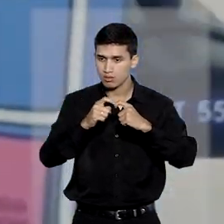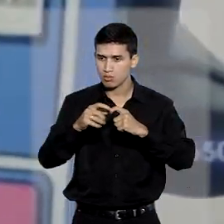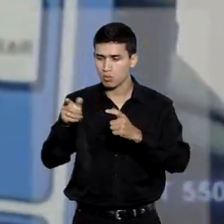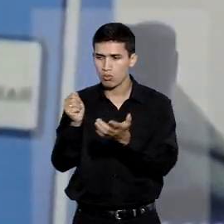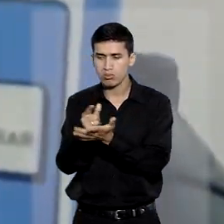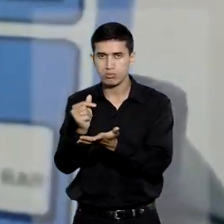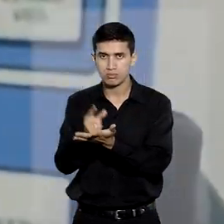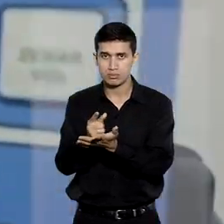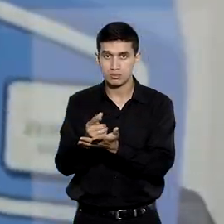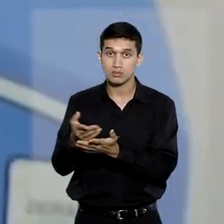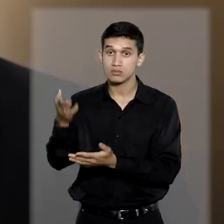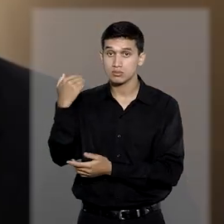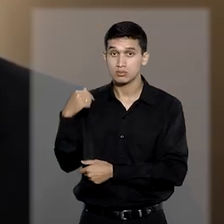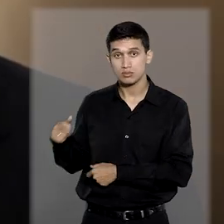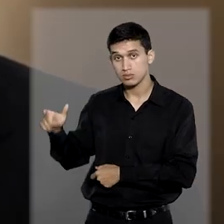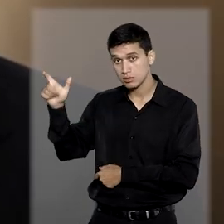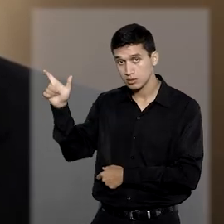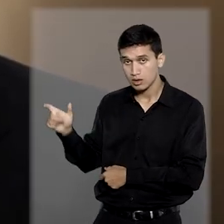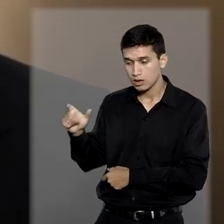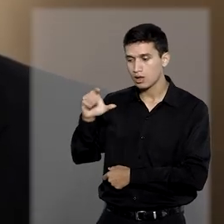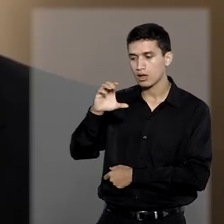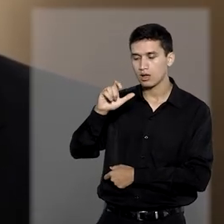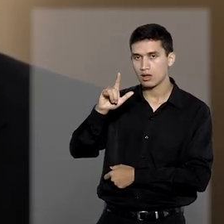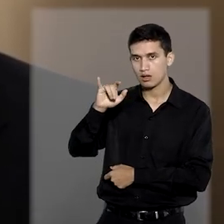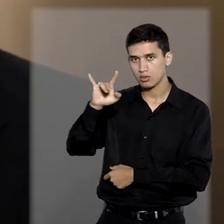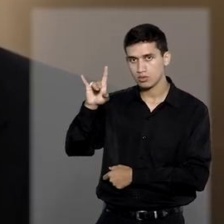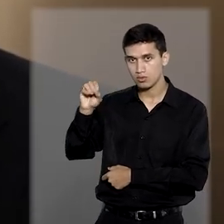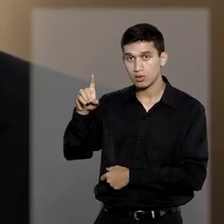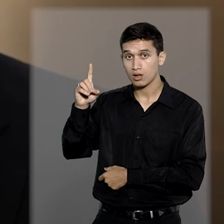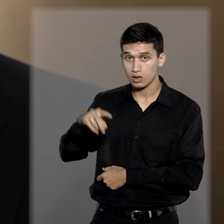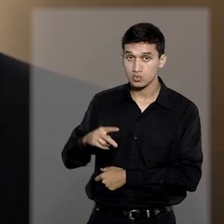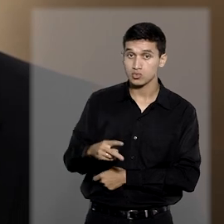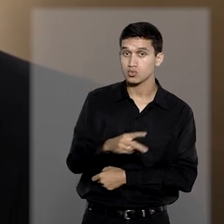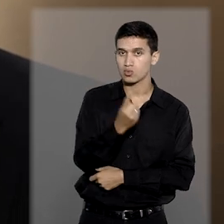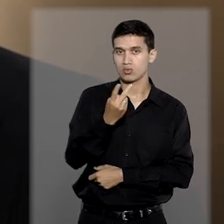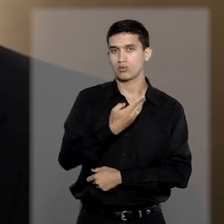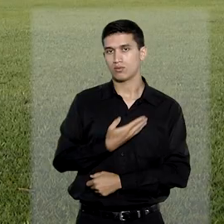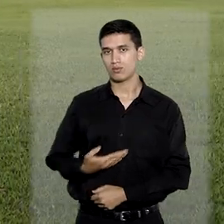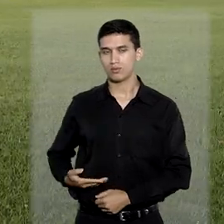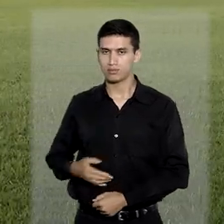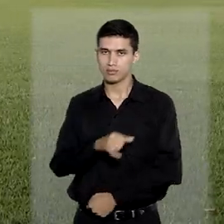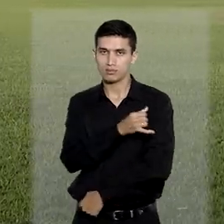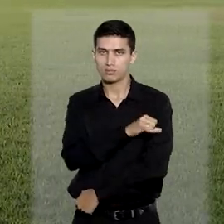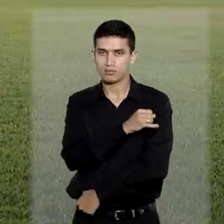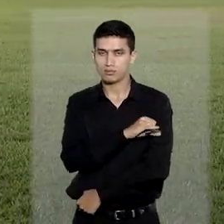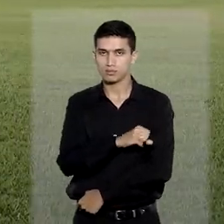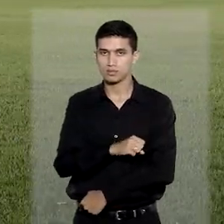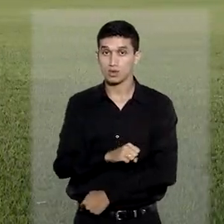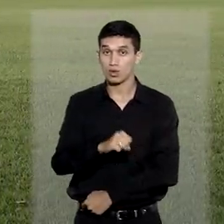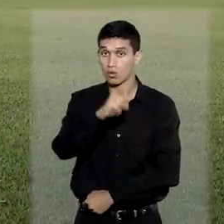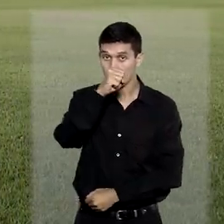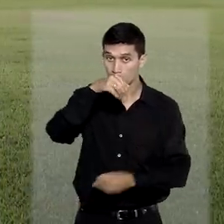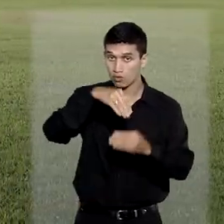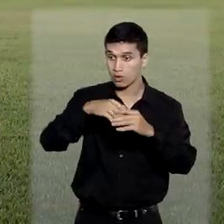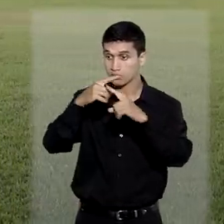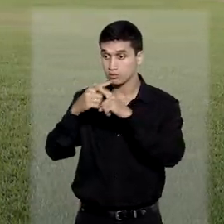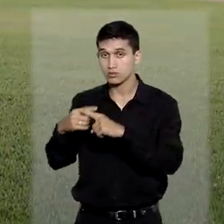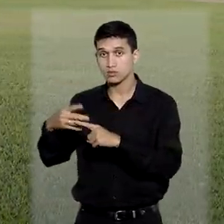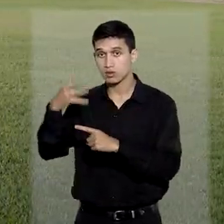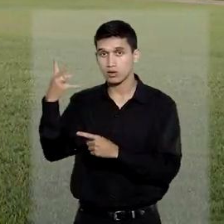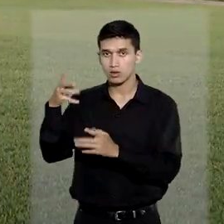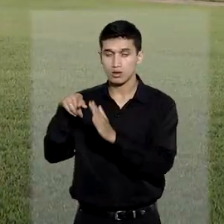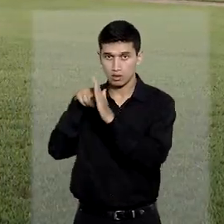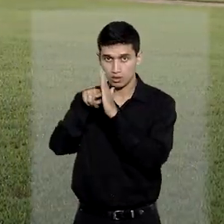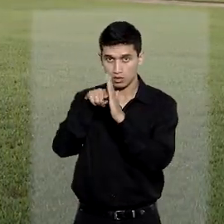em 2020, quando Cláudio Castro era vice-governador do Rio de Janeiro. Por oito votos a quatro, na análise de